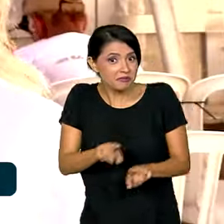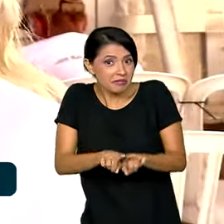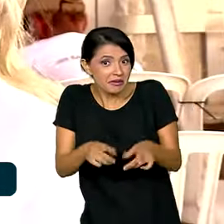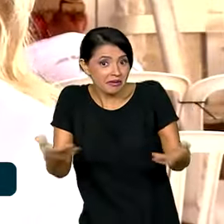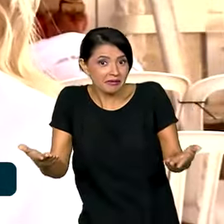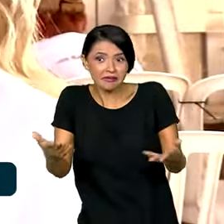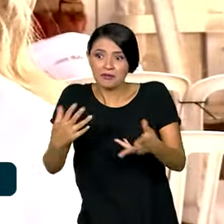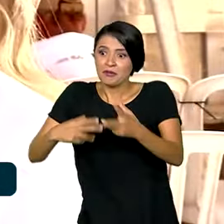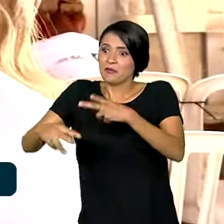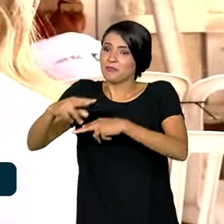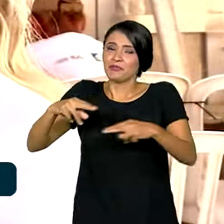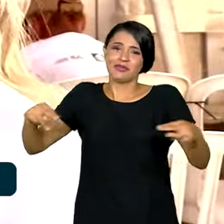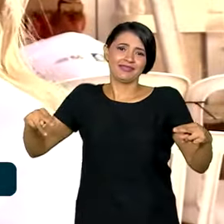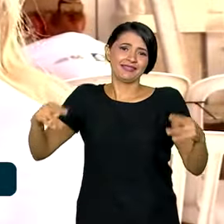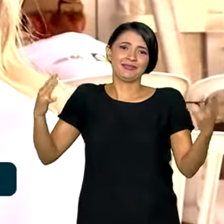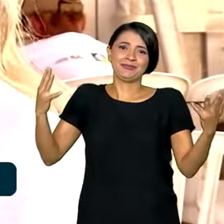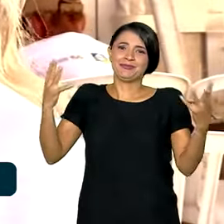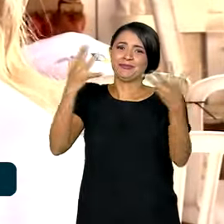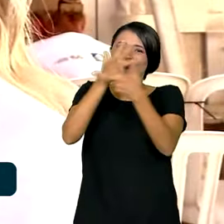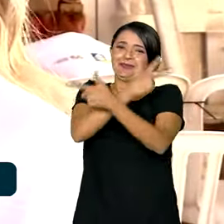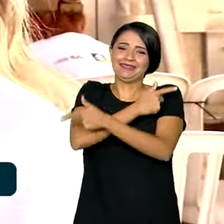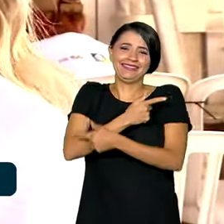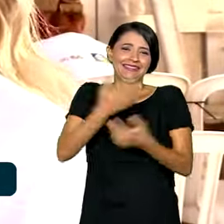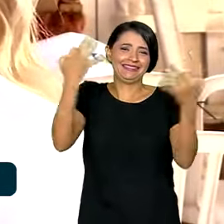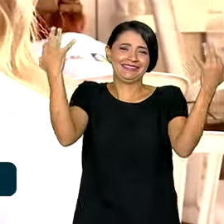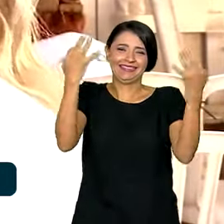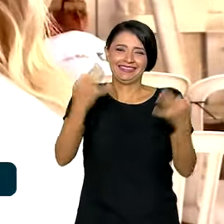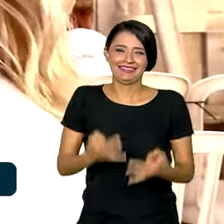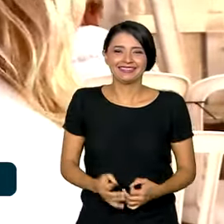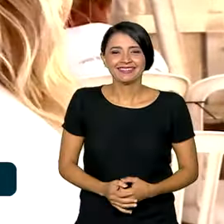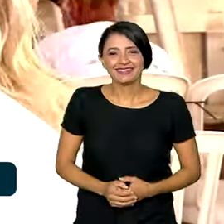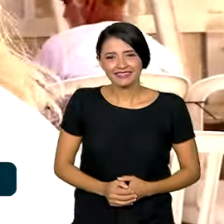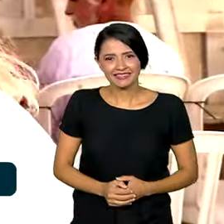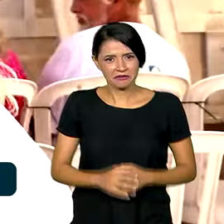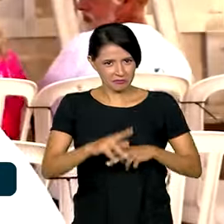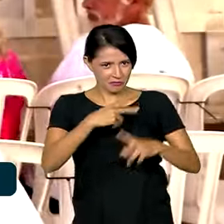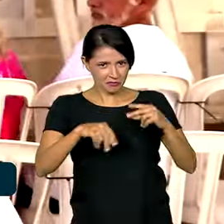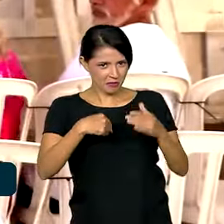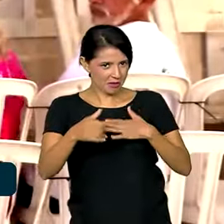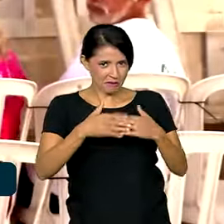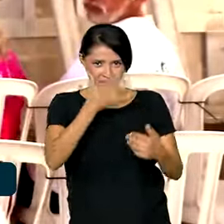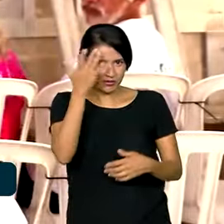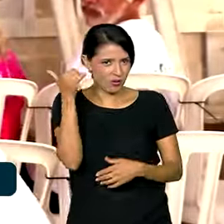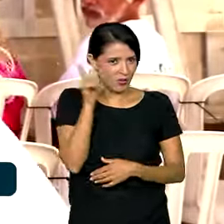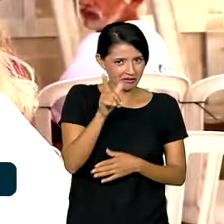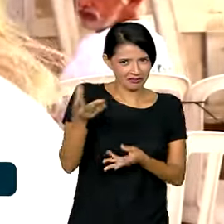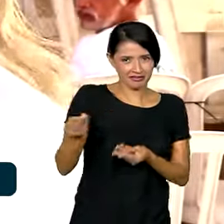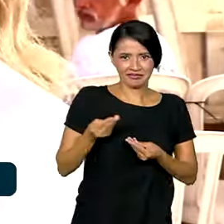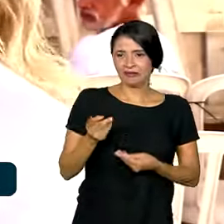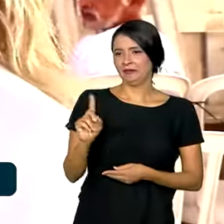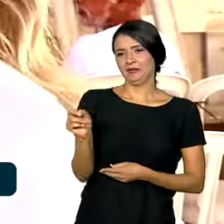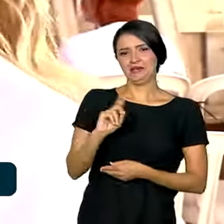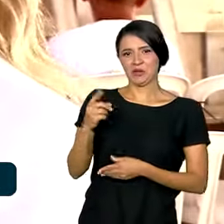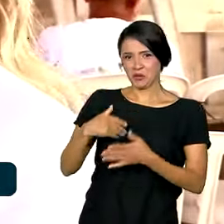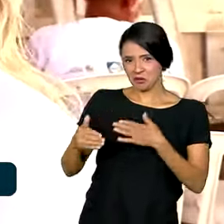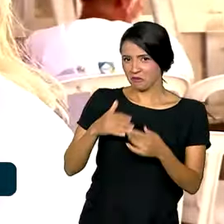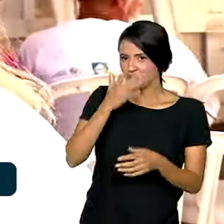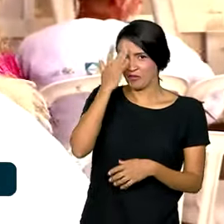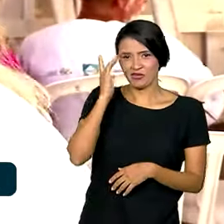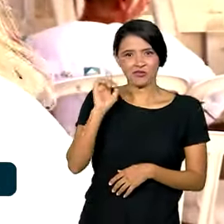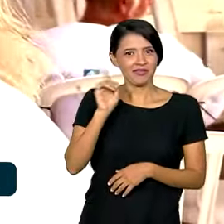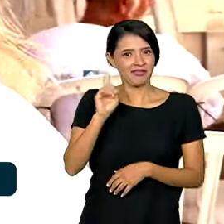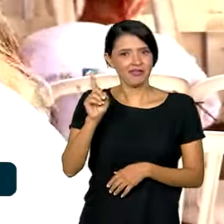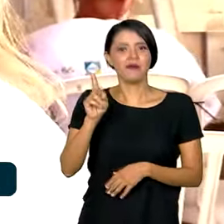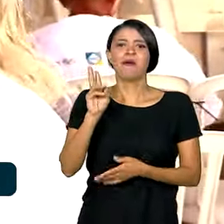E um presente muito bonito, muito lindo. É um presente que não é qualquer um que recebe não, né, Dona Maria? Não, Não é pra qualquer um,